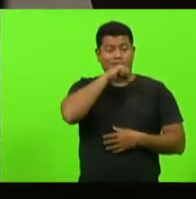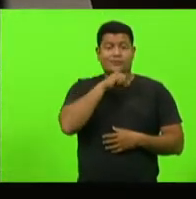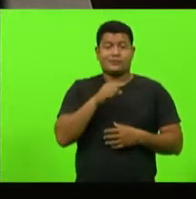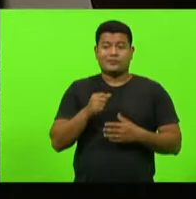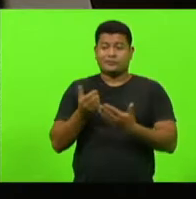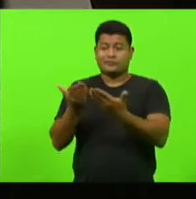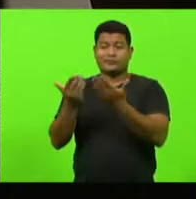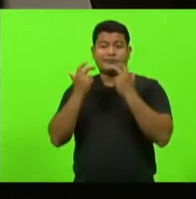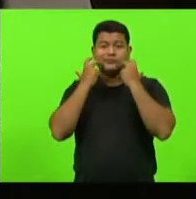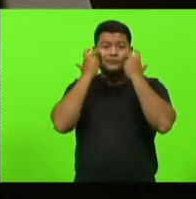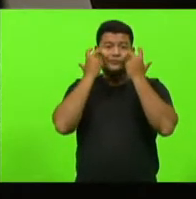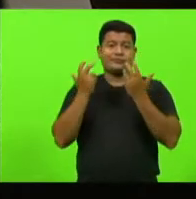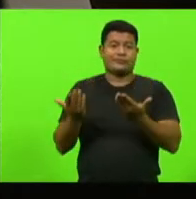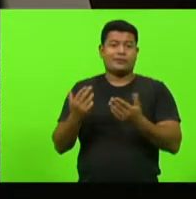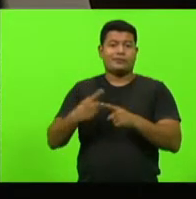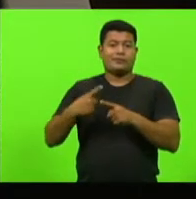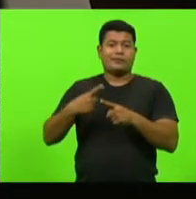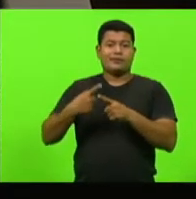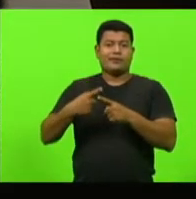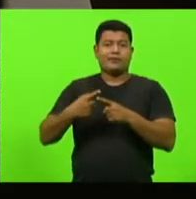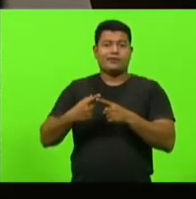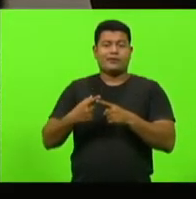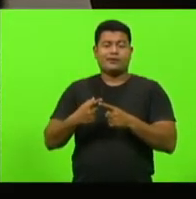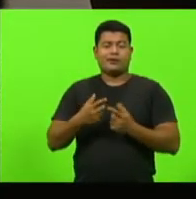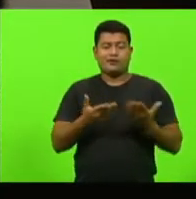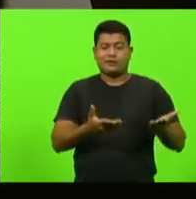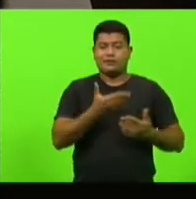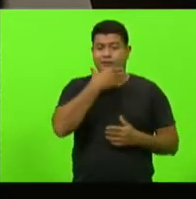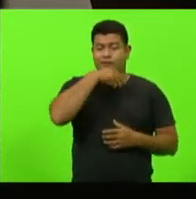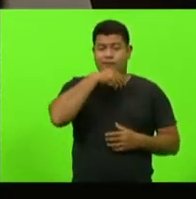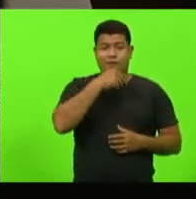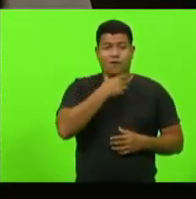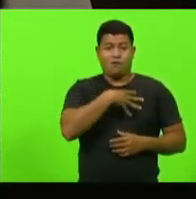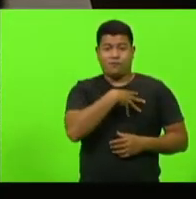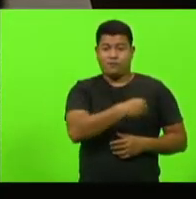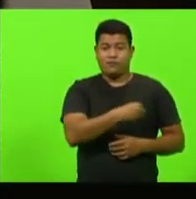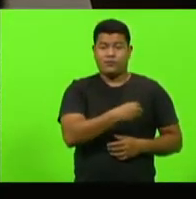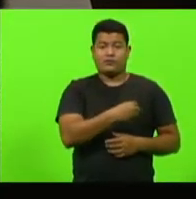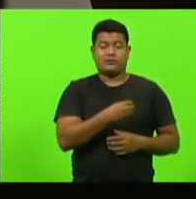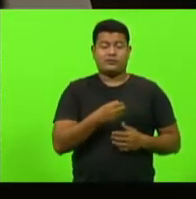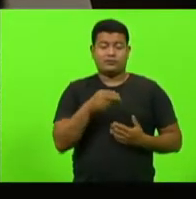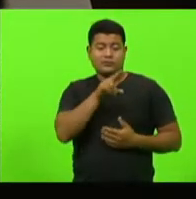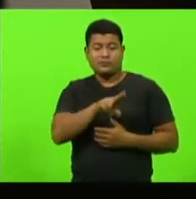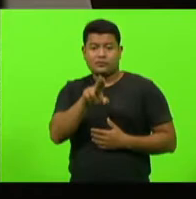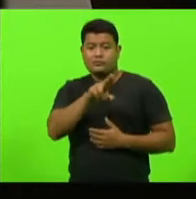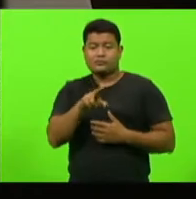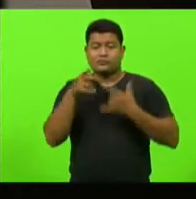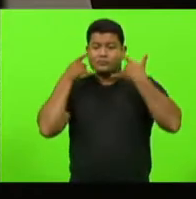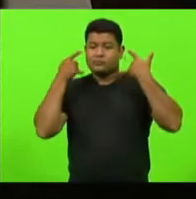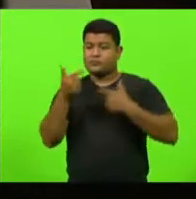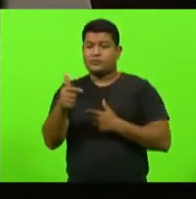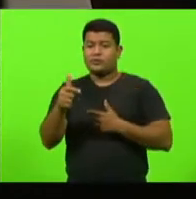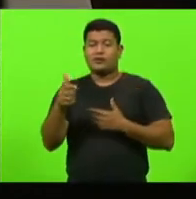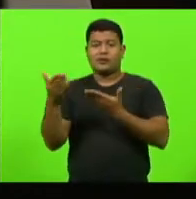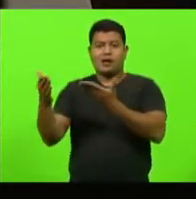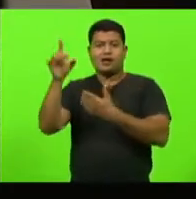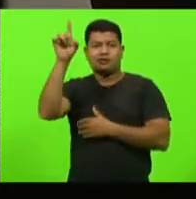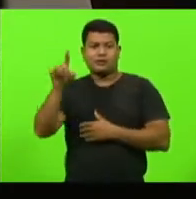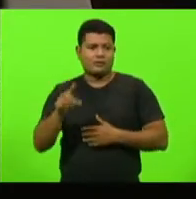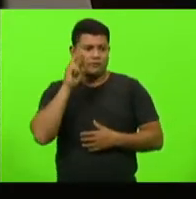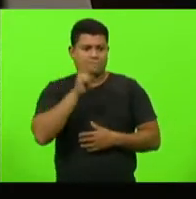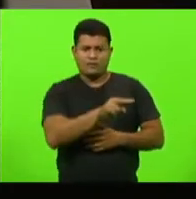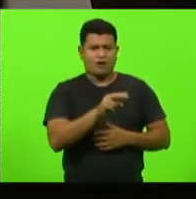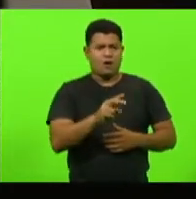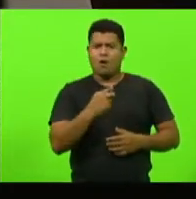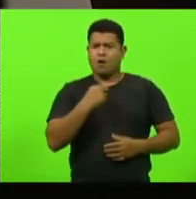escolas. Porque estão mais entendidos sobre o assunto do que um diretor. Ali, não sei se é a diretora